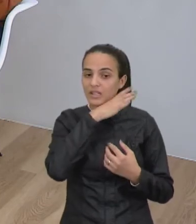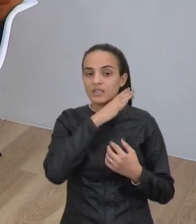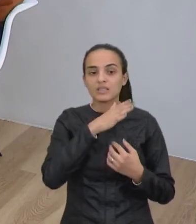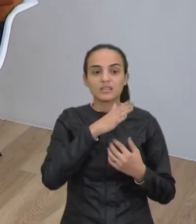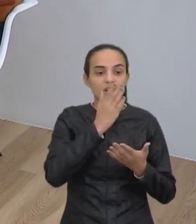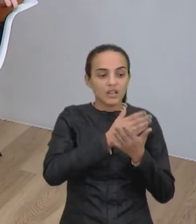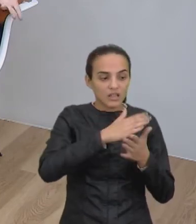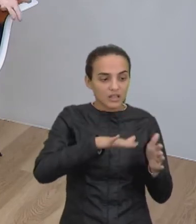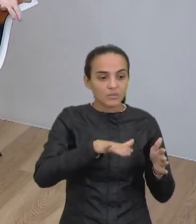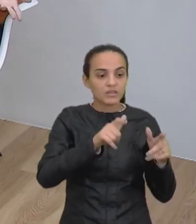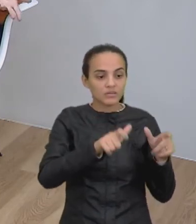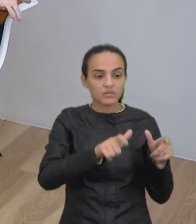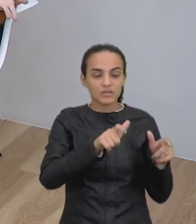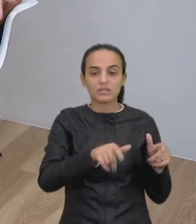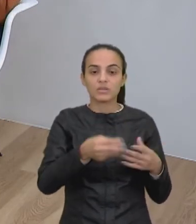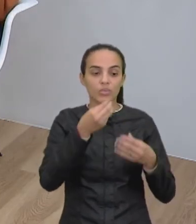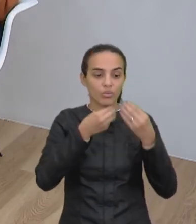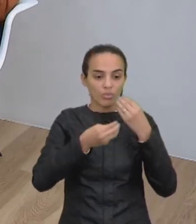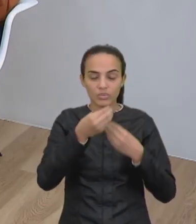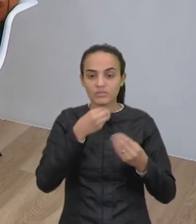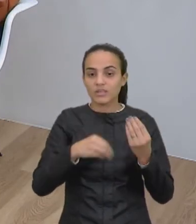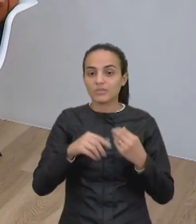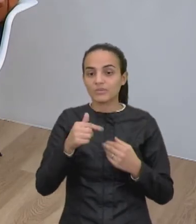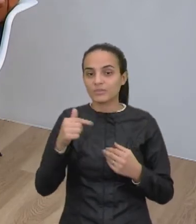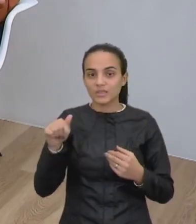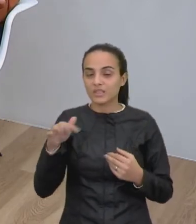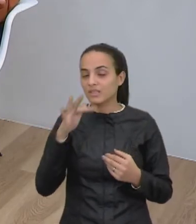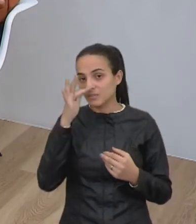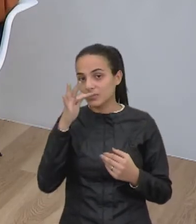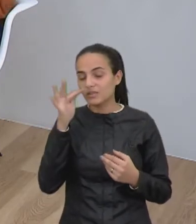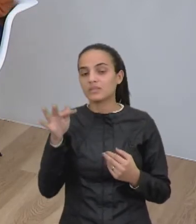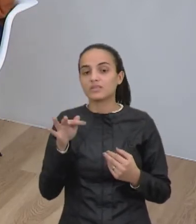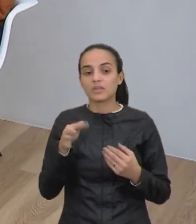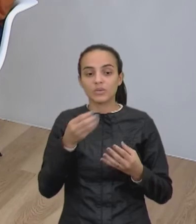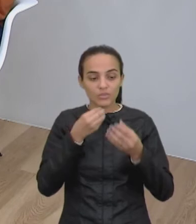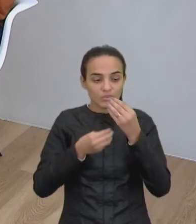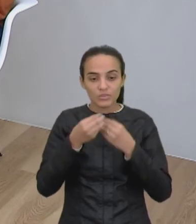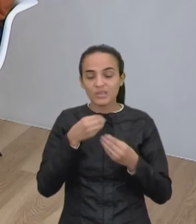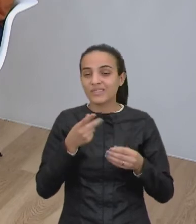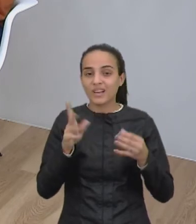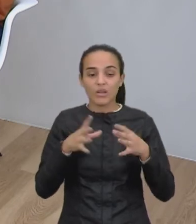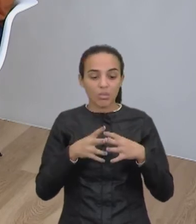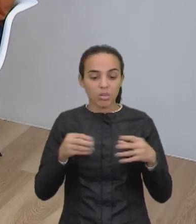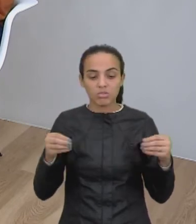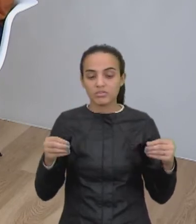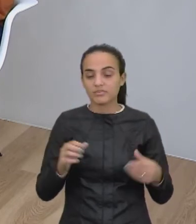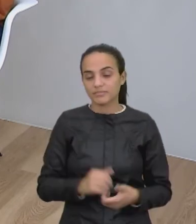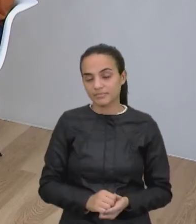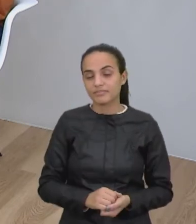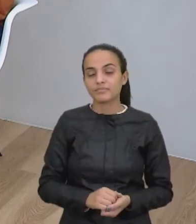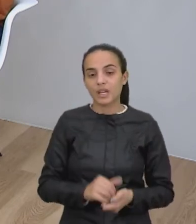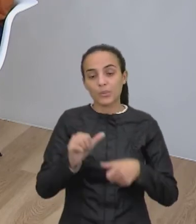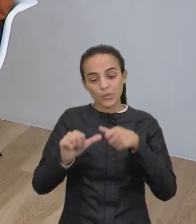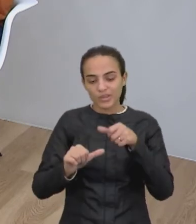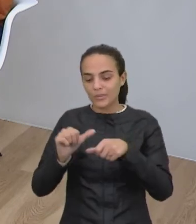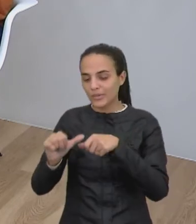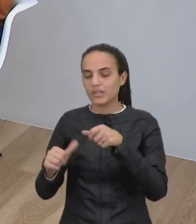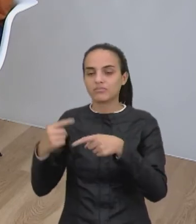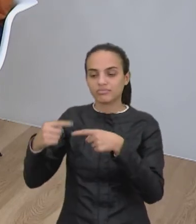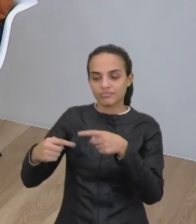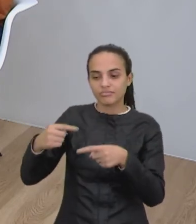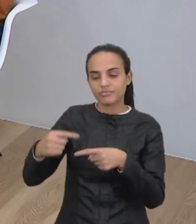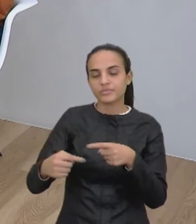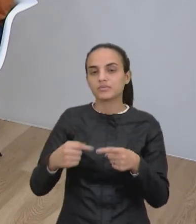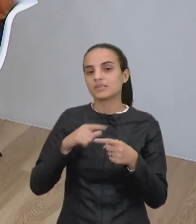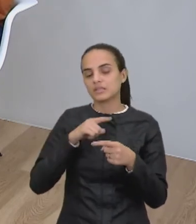né. Porque se ele consome uma determinada planta, ele não tem essa planta para consumir, ele vai desaparecer. Porque a alteração na cadeia vai